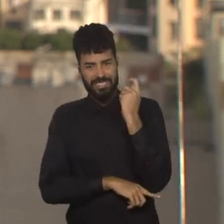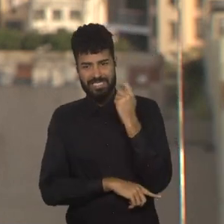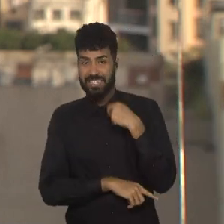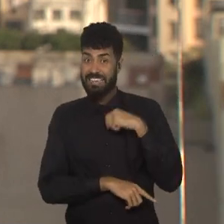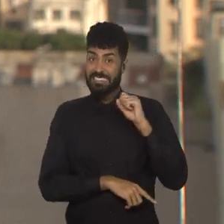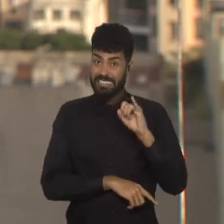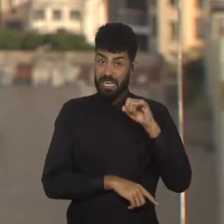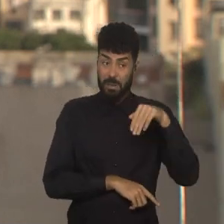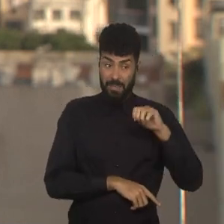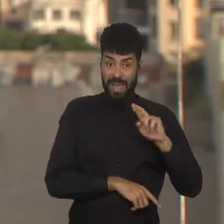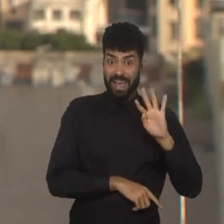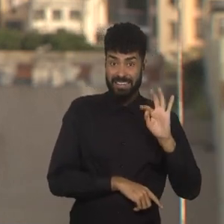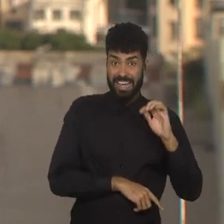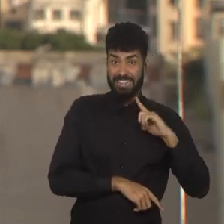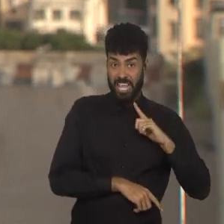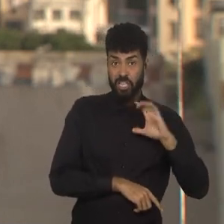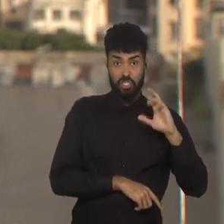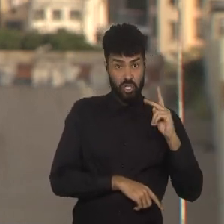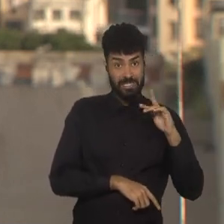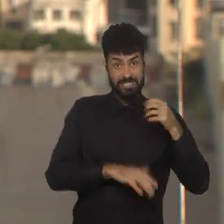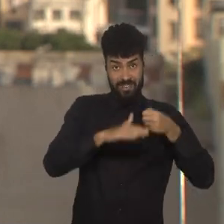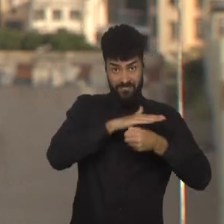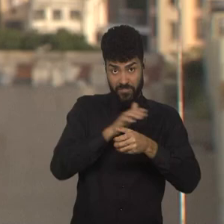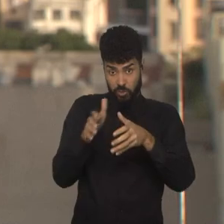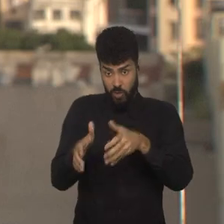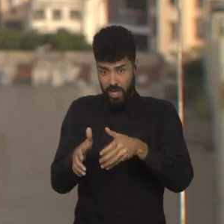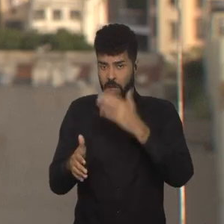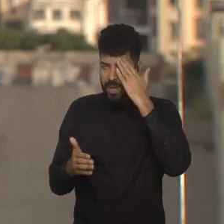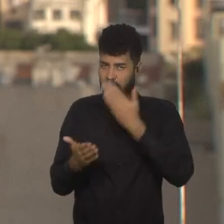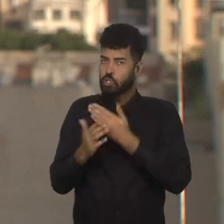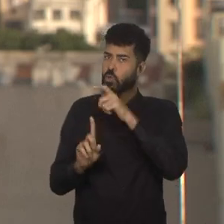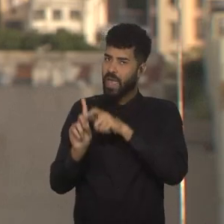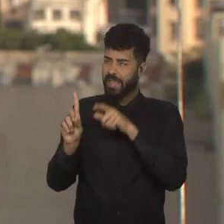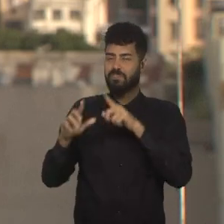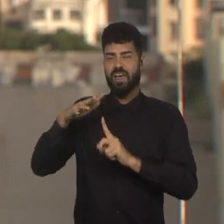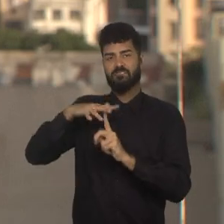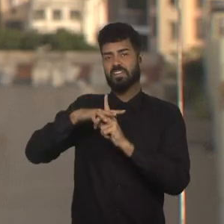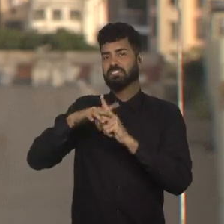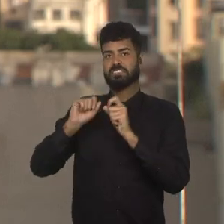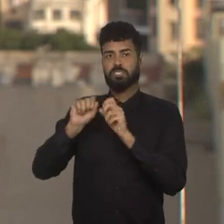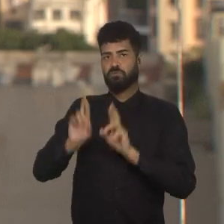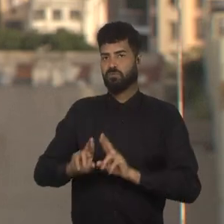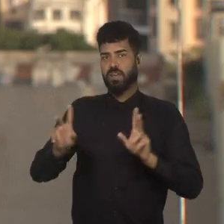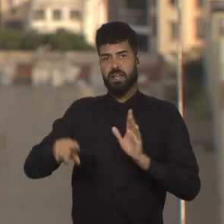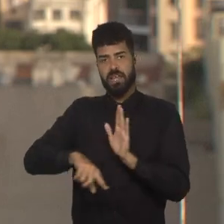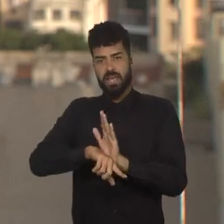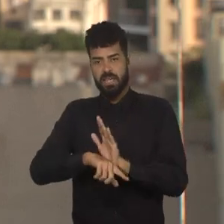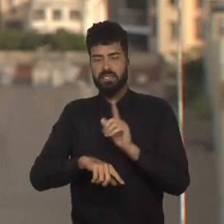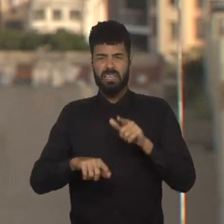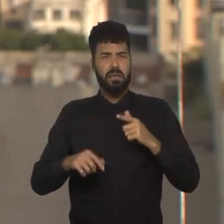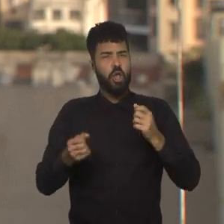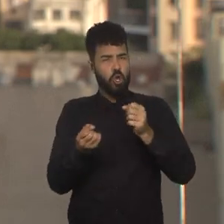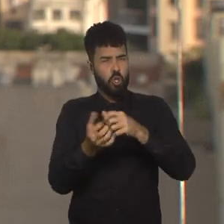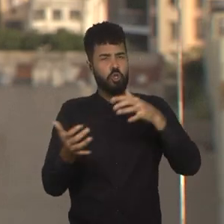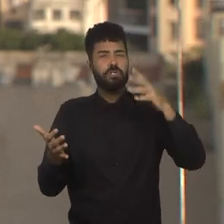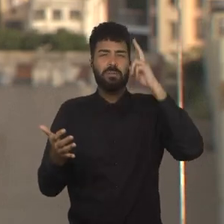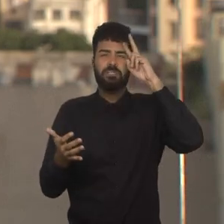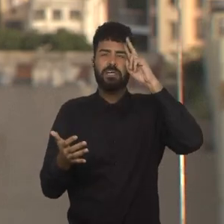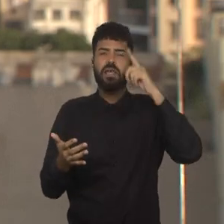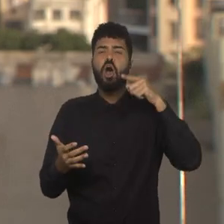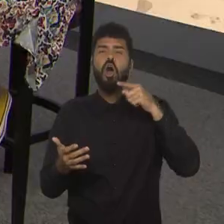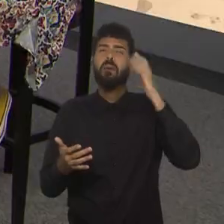se a Marta tiver chance de entrar, a Marta, eu acho que ela vai fazer a diferença, ia ser glorioso, sabe?